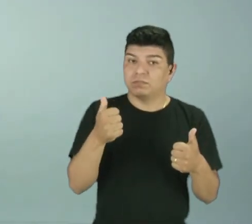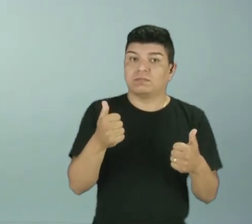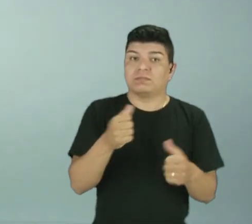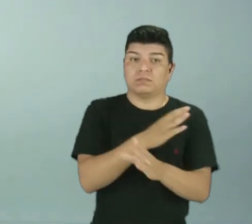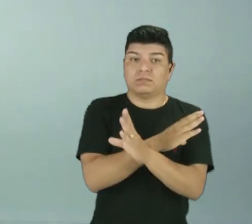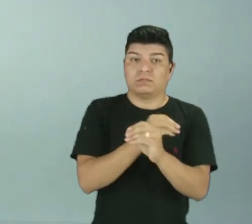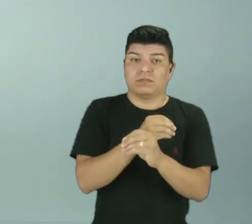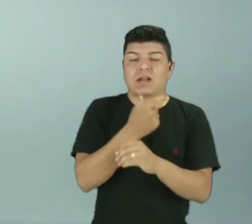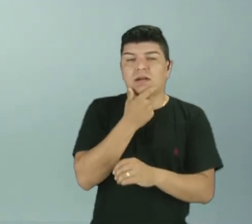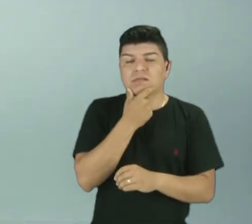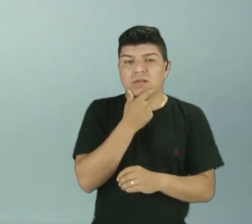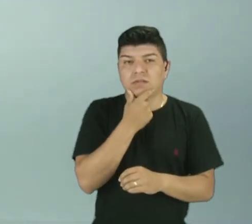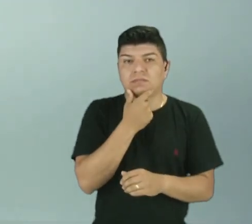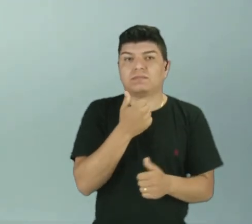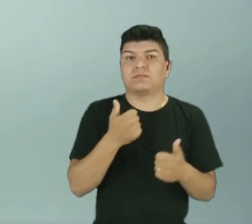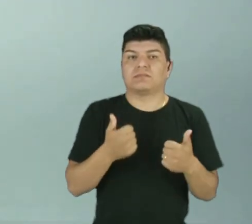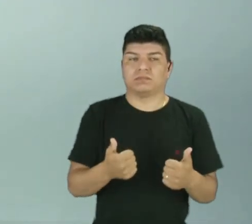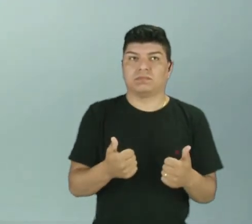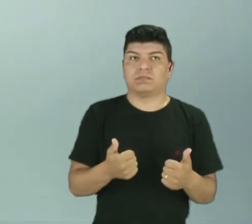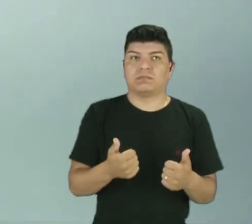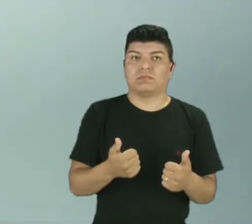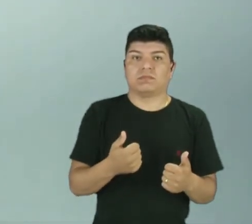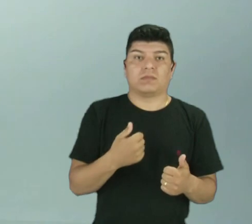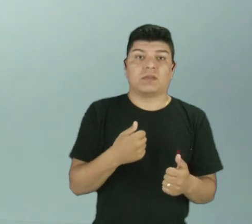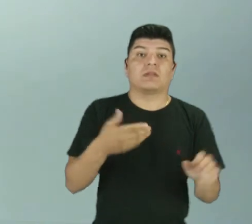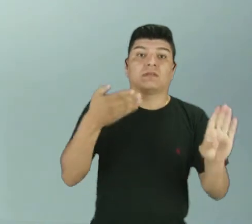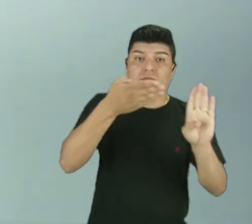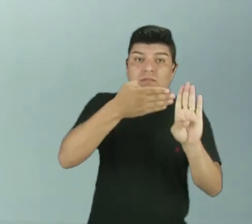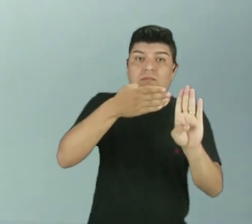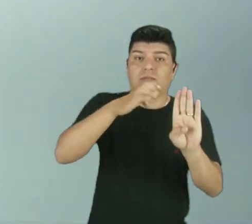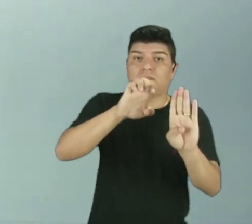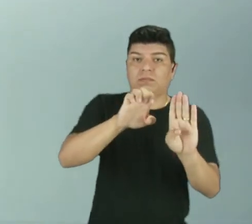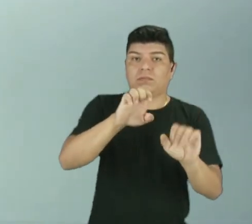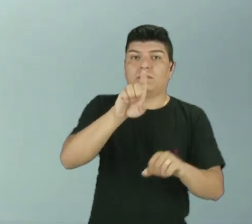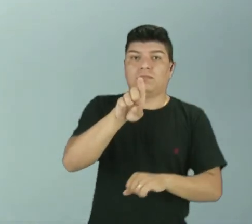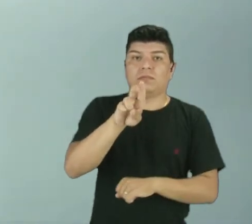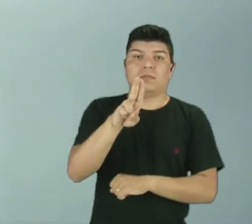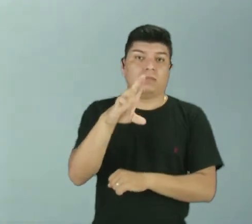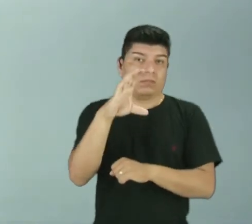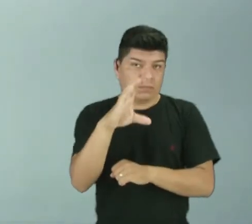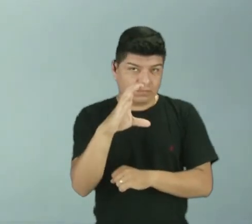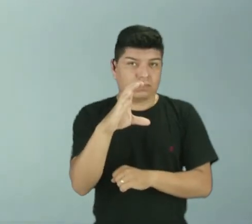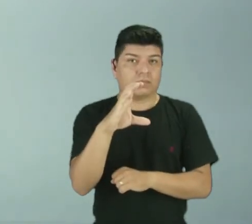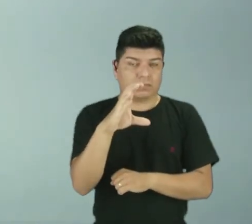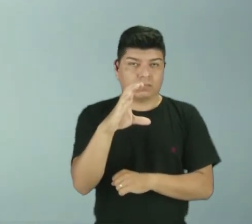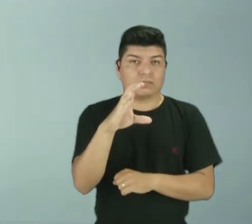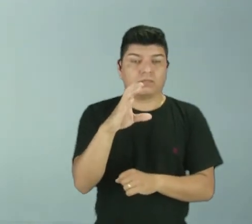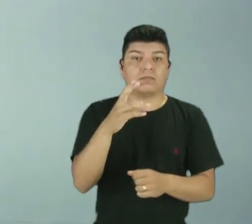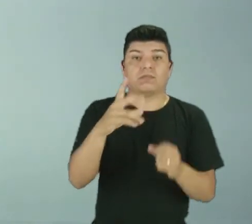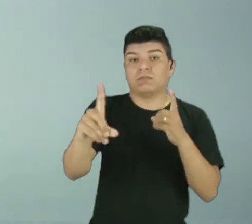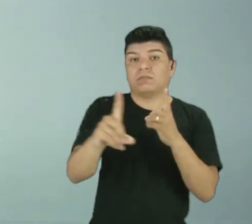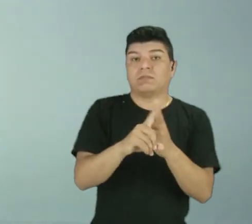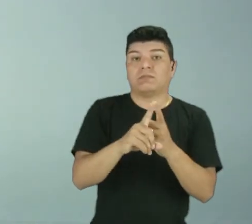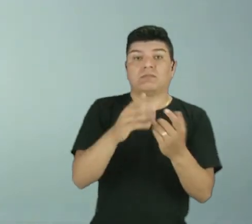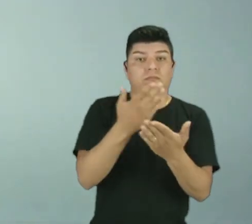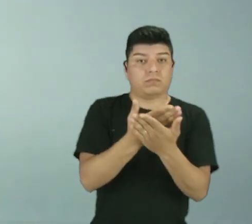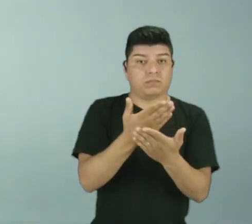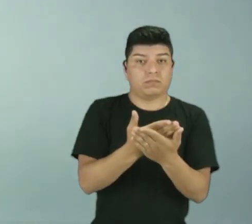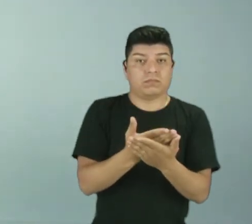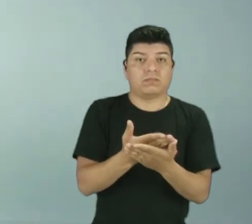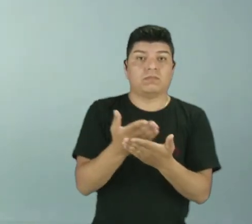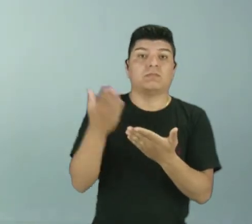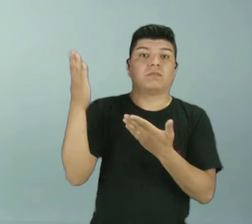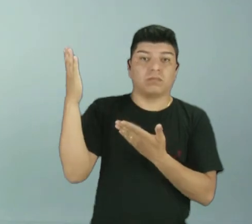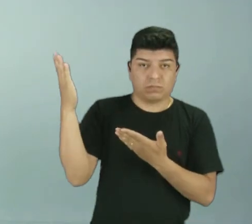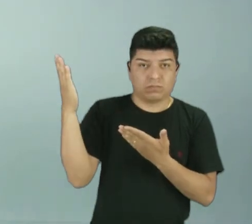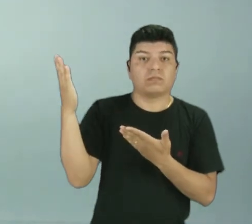correlativas em inglês. Não deixem de acessar a plataforma Eduque. Na plataforma Eduque, você vai encontrar essa aula, que você